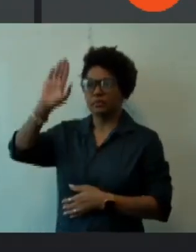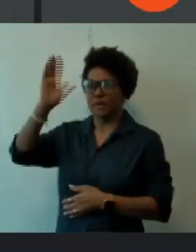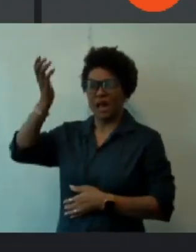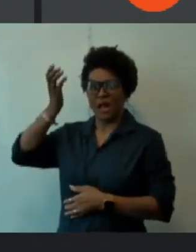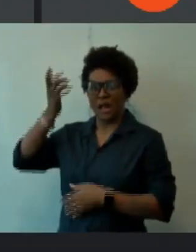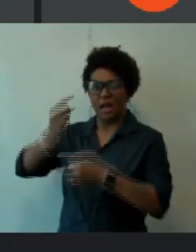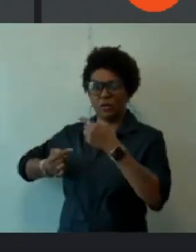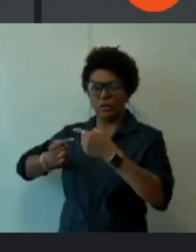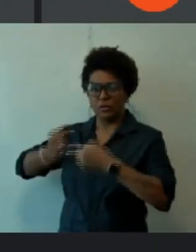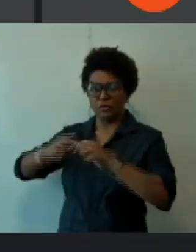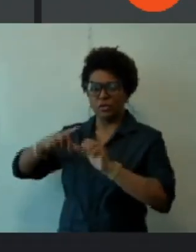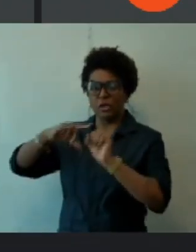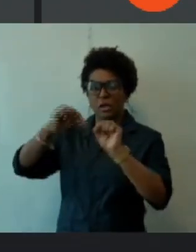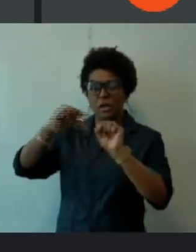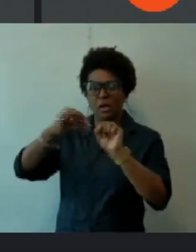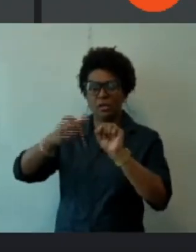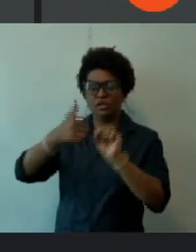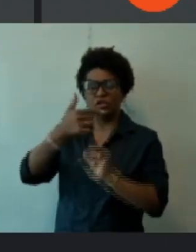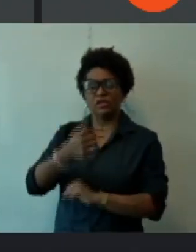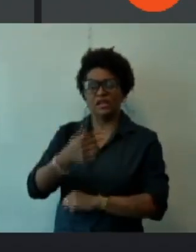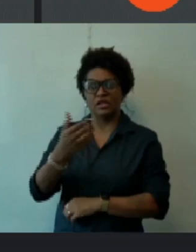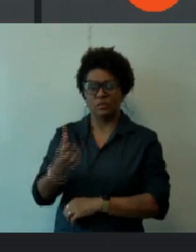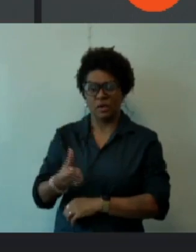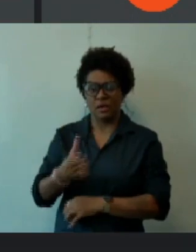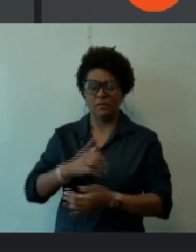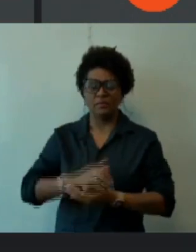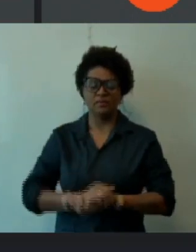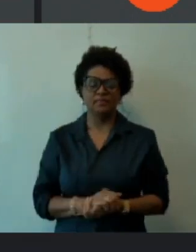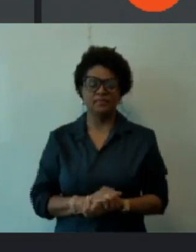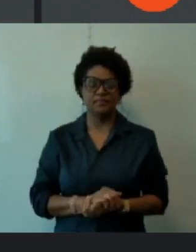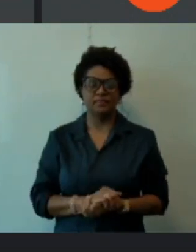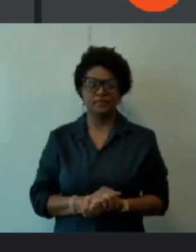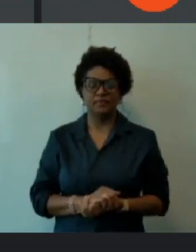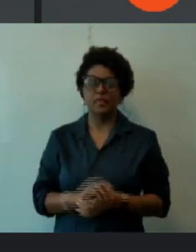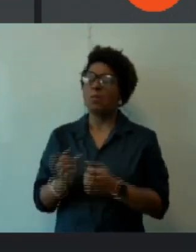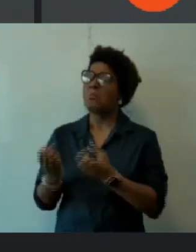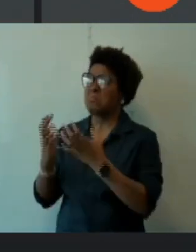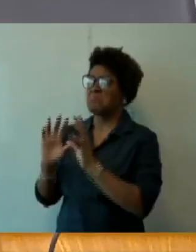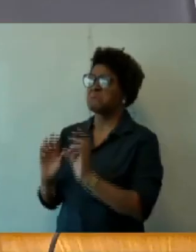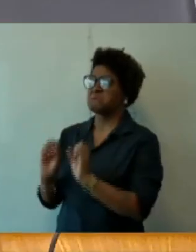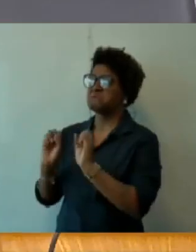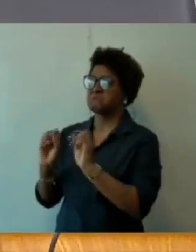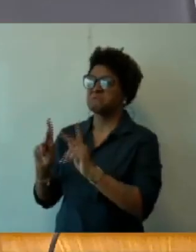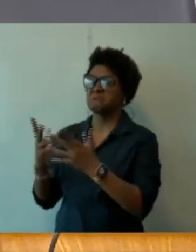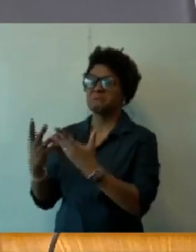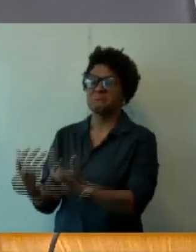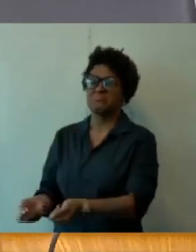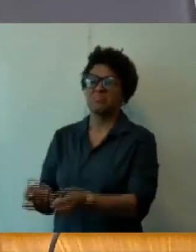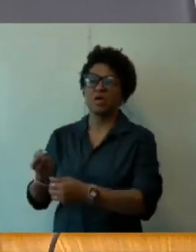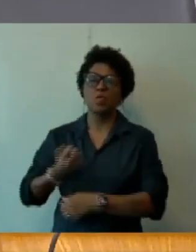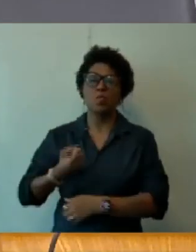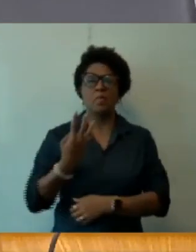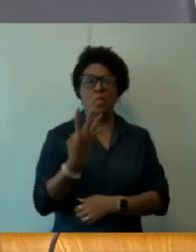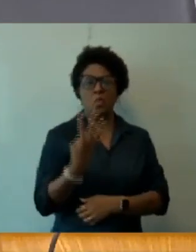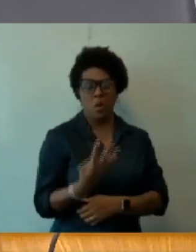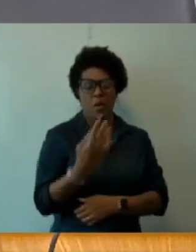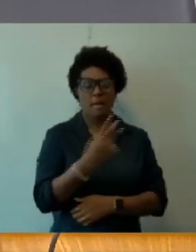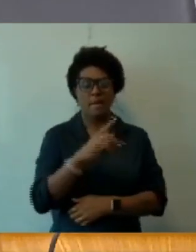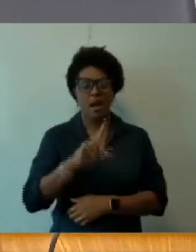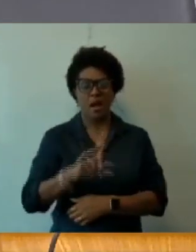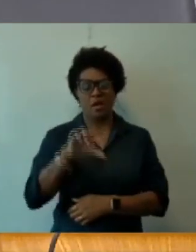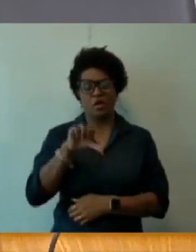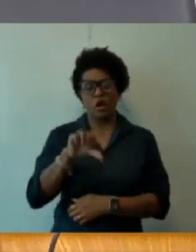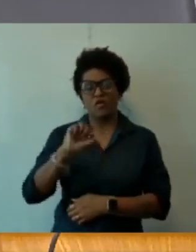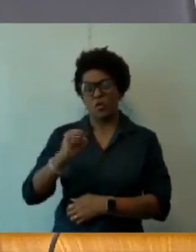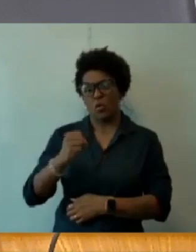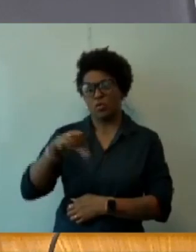quero que eu aprova o artigo 76. Fica deferido, então. Vamos para o item 4 da pauta, é o projeto de lei 989, barra